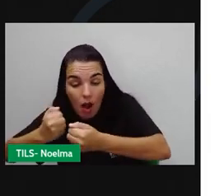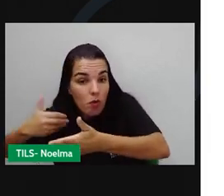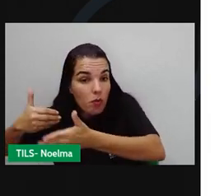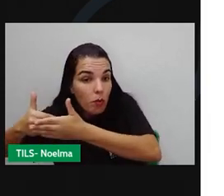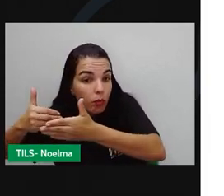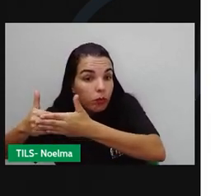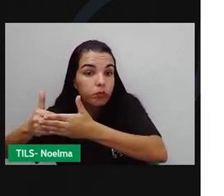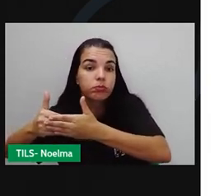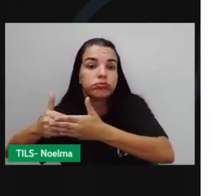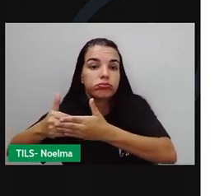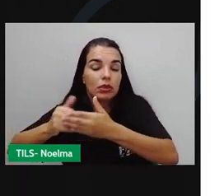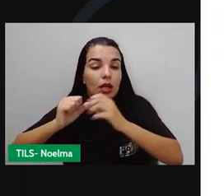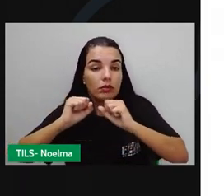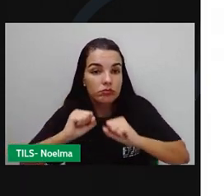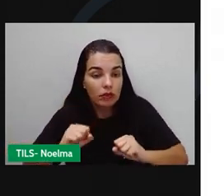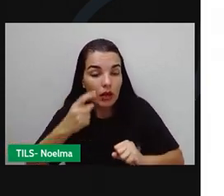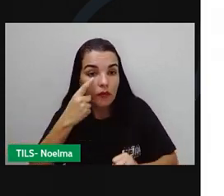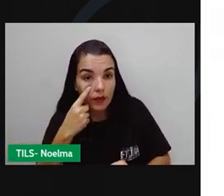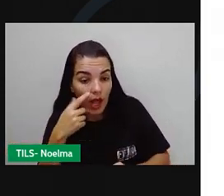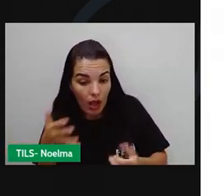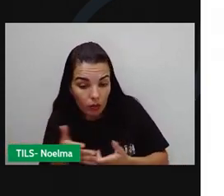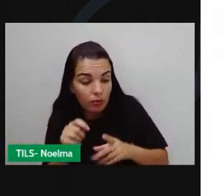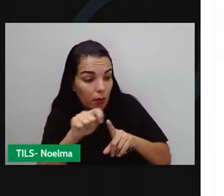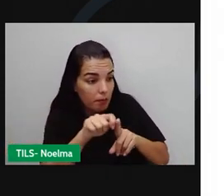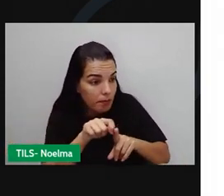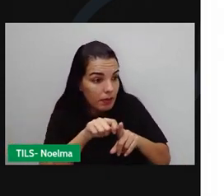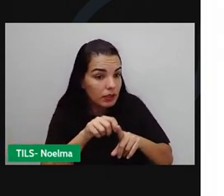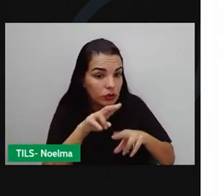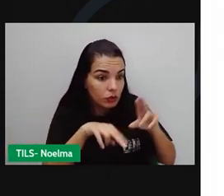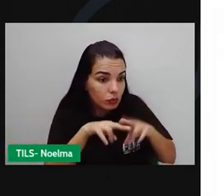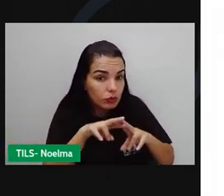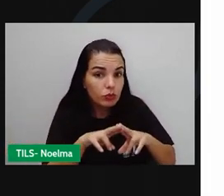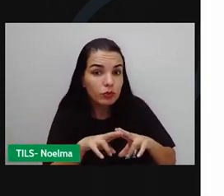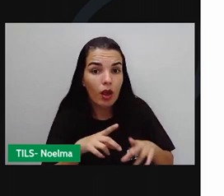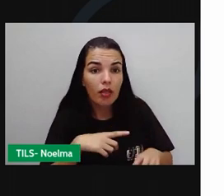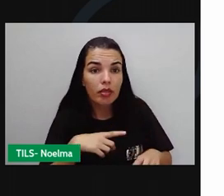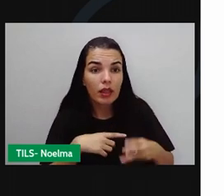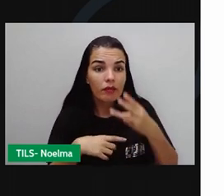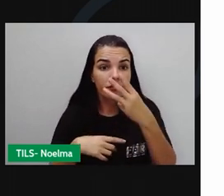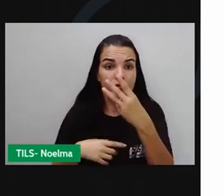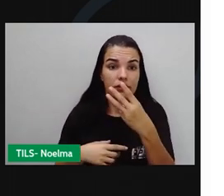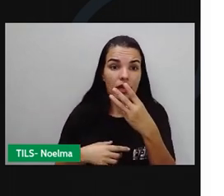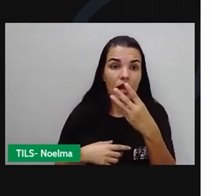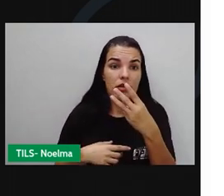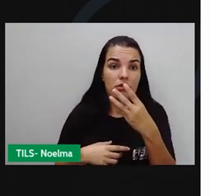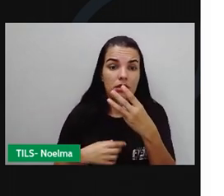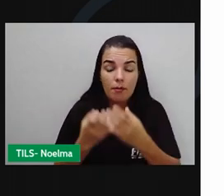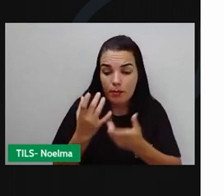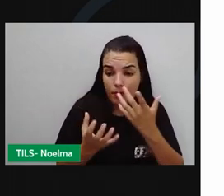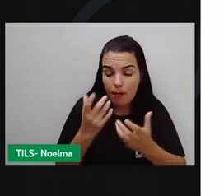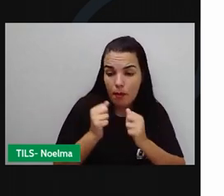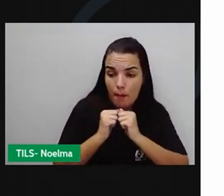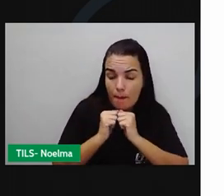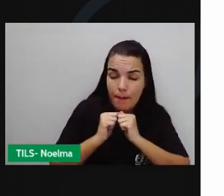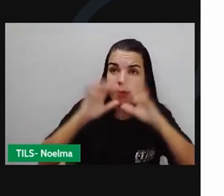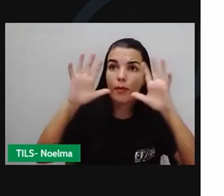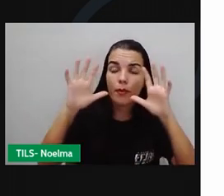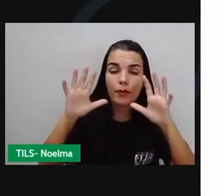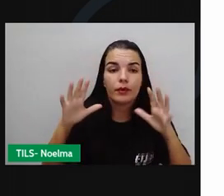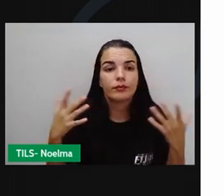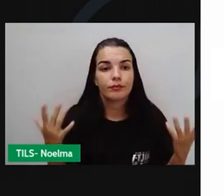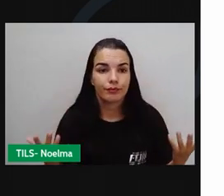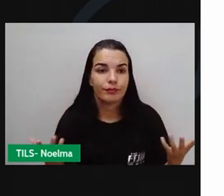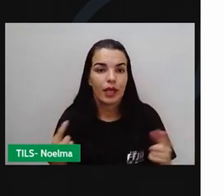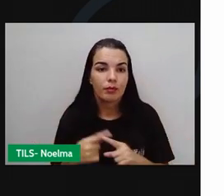já teve demandas esse mês. Ao longo do mês foram três, né? Só do dia 20 para cá nós já tivemos duas solicitações de fogo